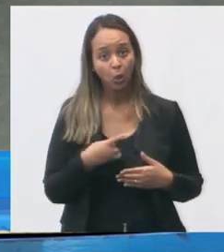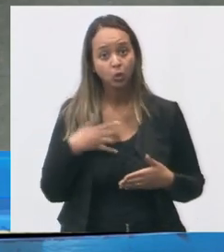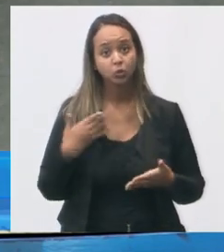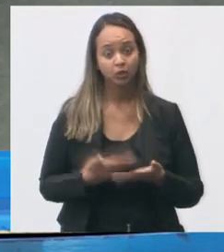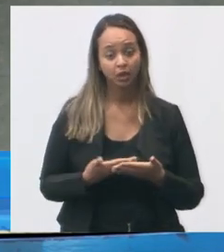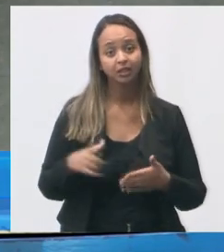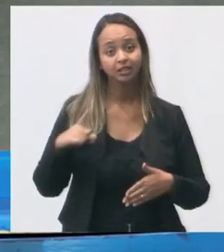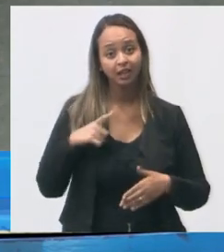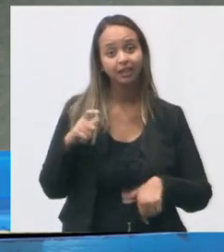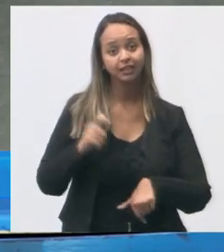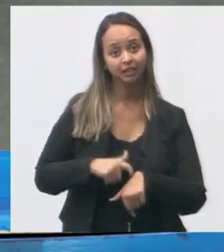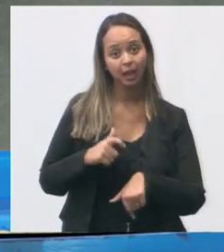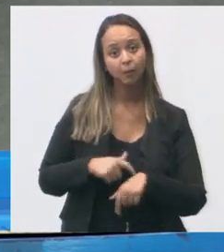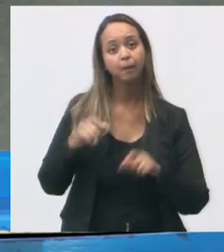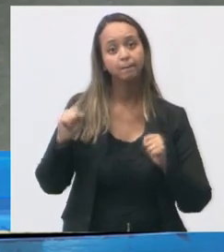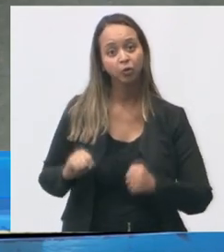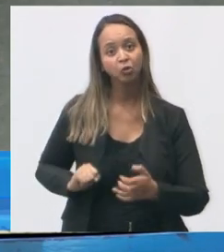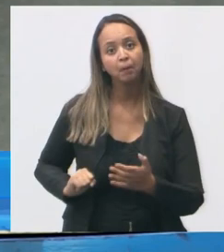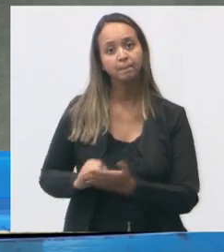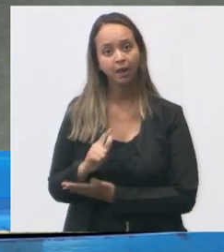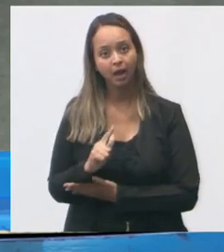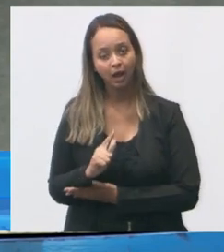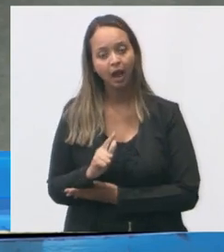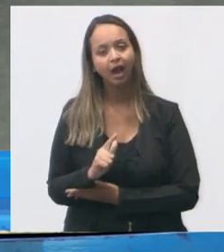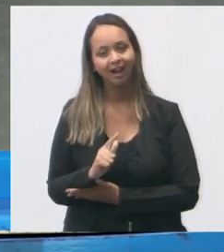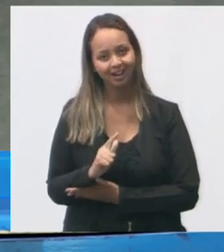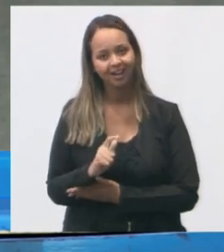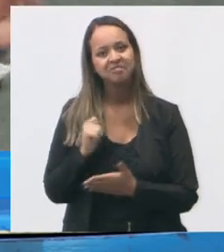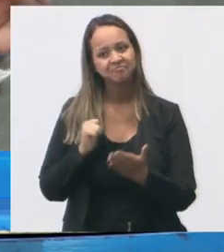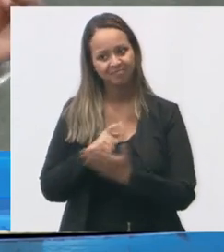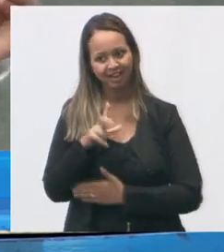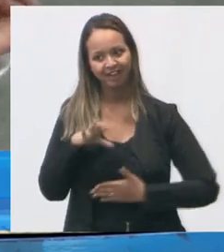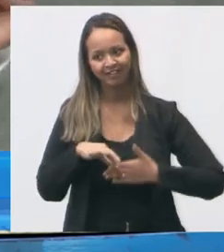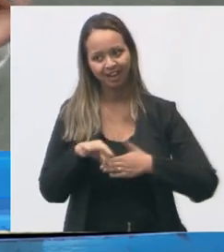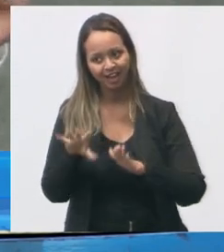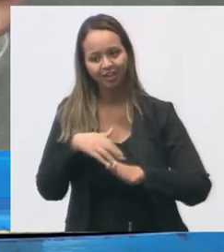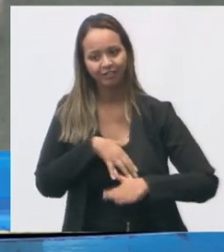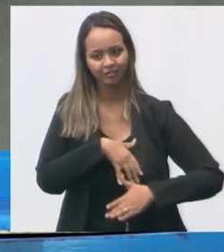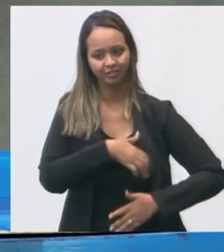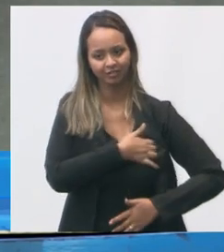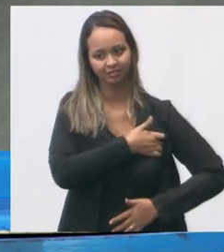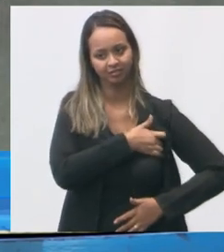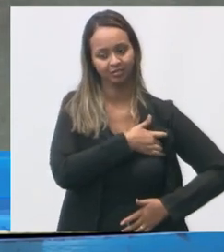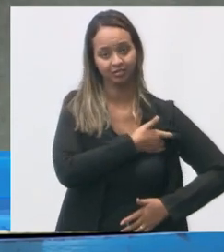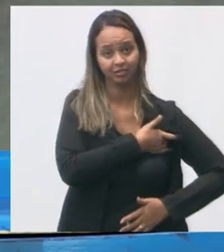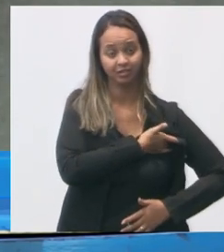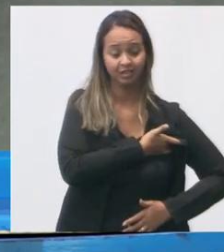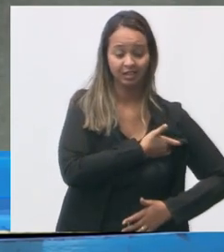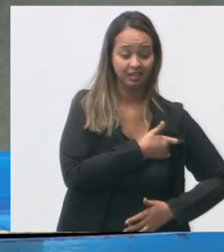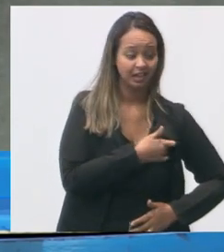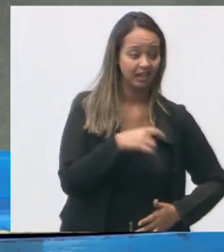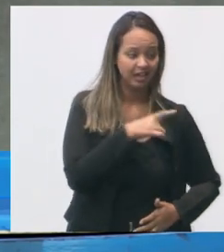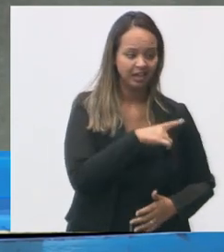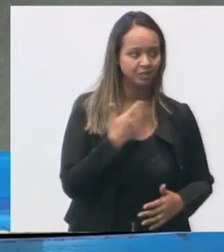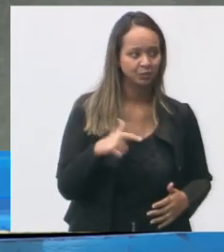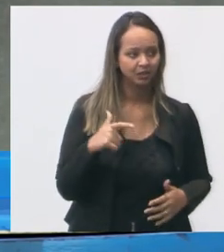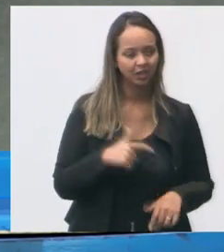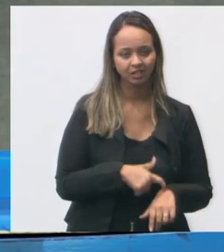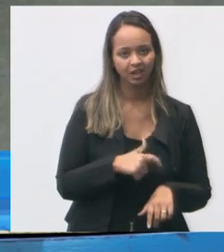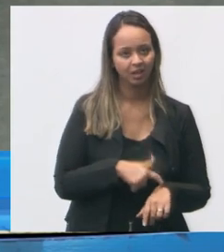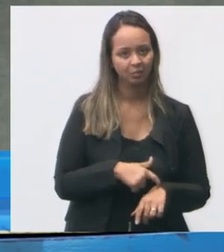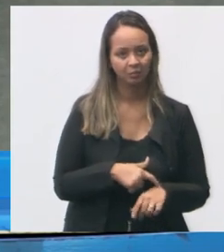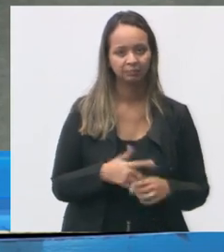tempo, podemos pagar, comprar o tempo de outra pessoa para fazer isso por nós. Eles não têm isso. Então,